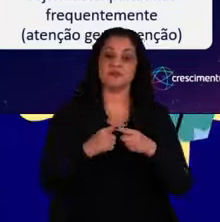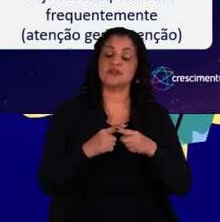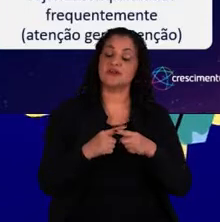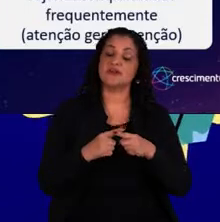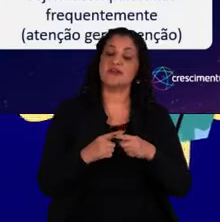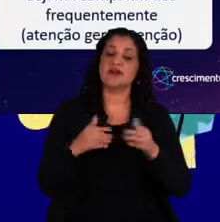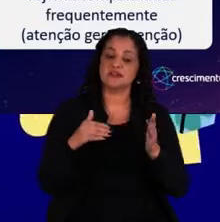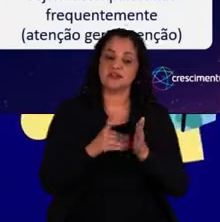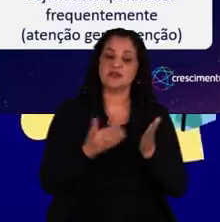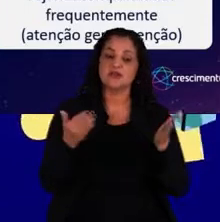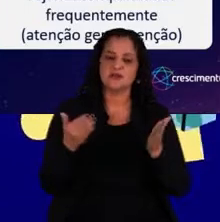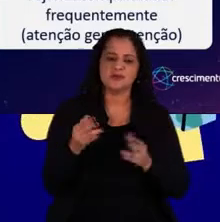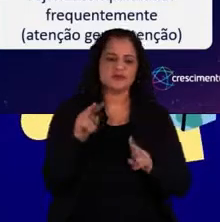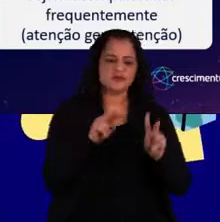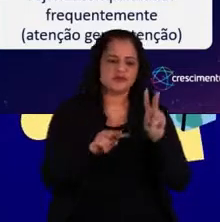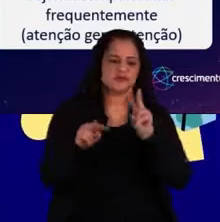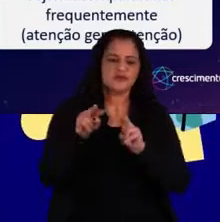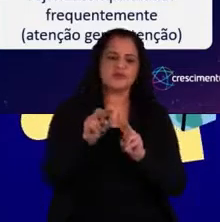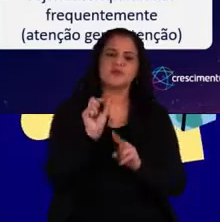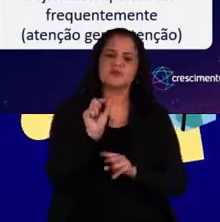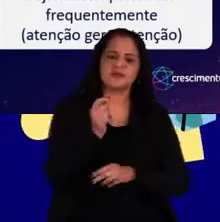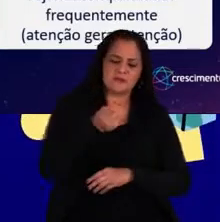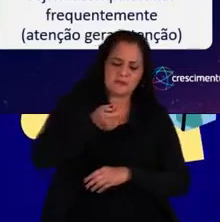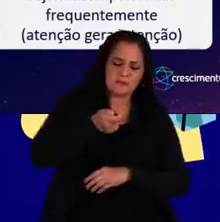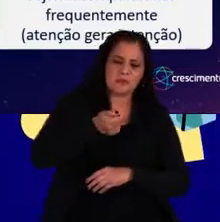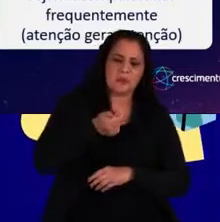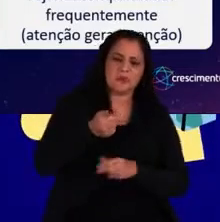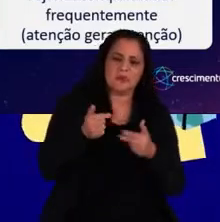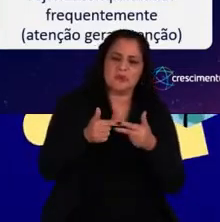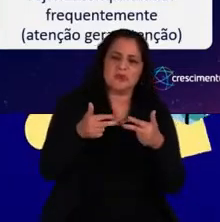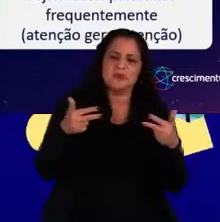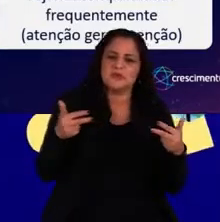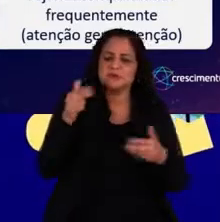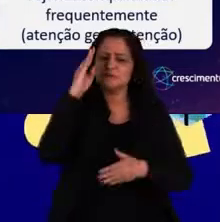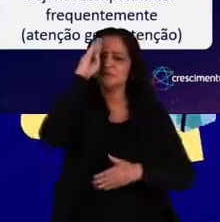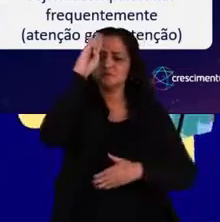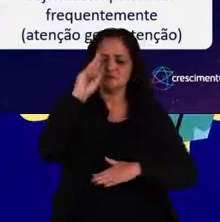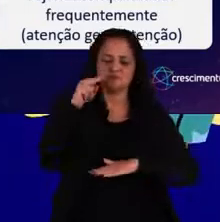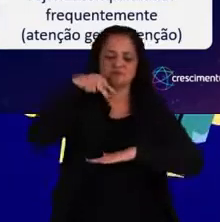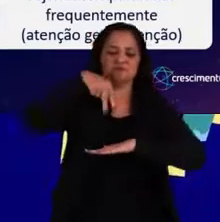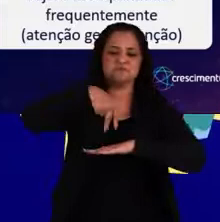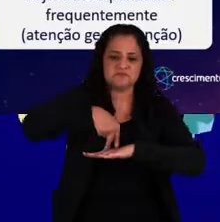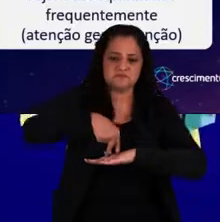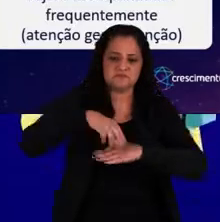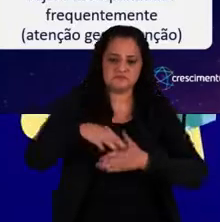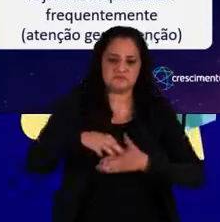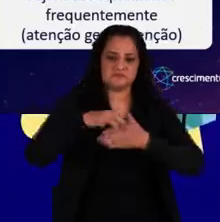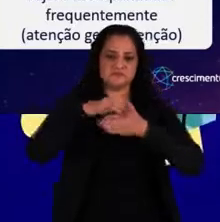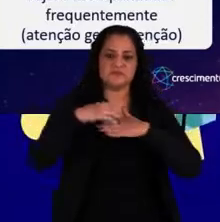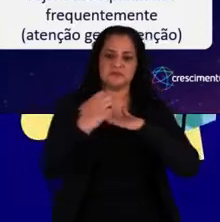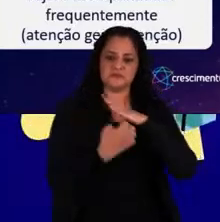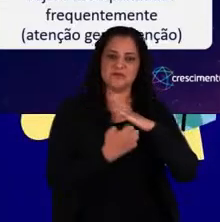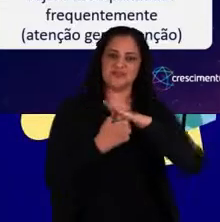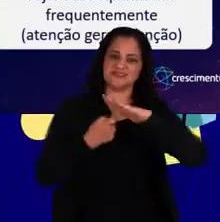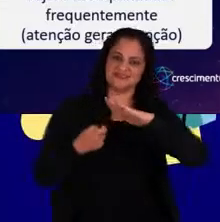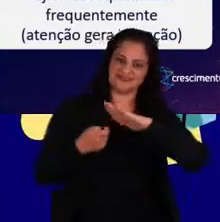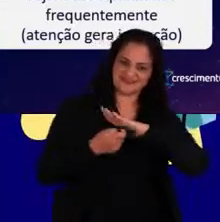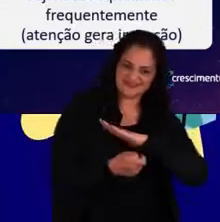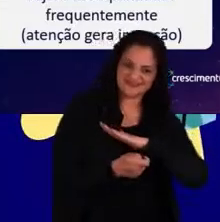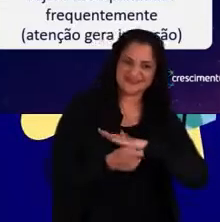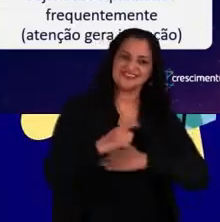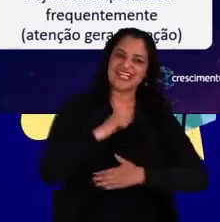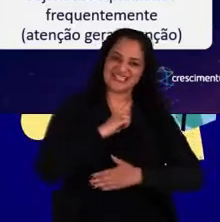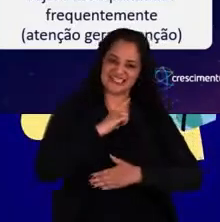ainda vemos pouca diversidade, principalmente nas posições de liderança. As empresas vêm investindo,